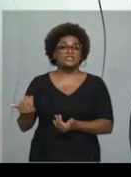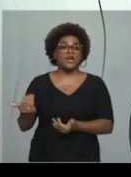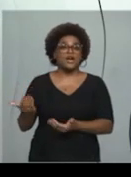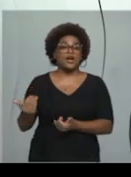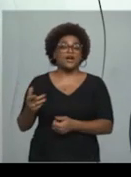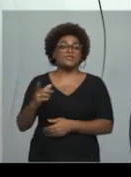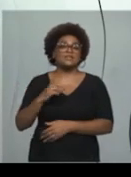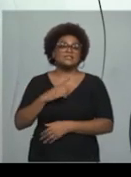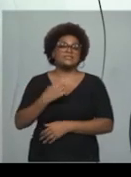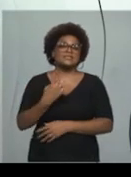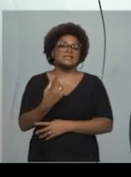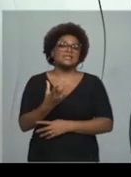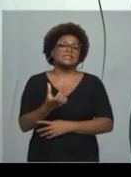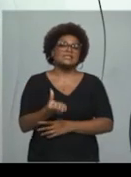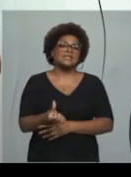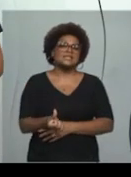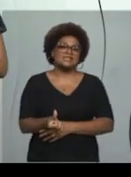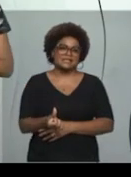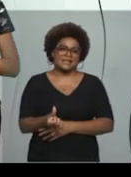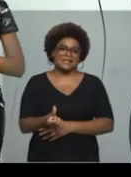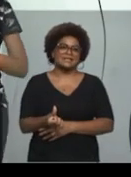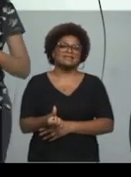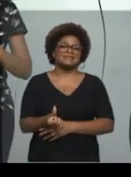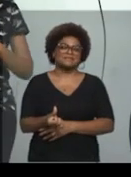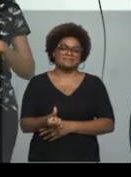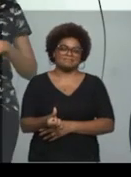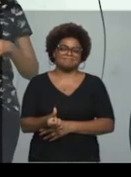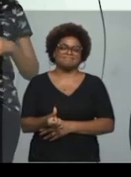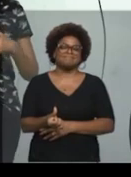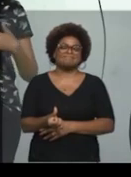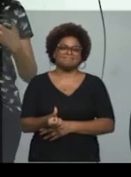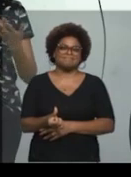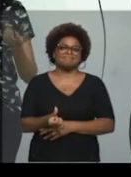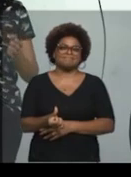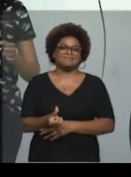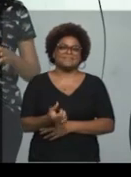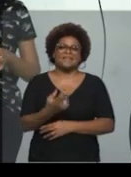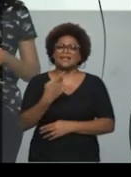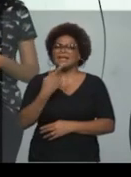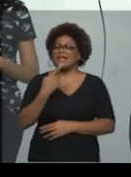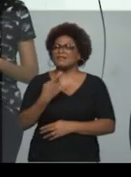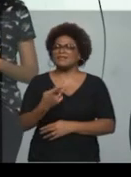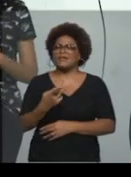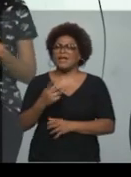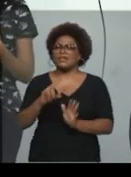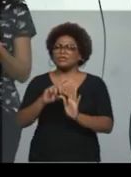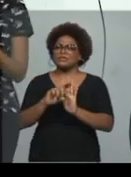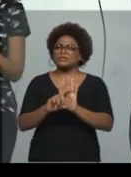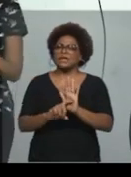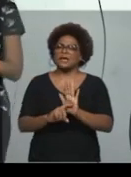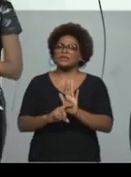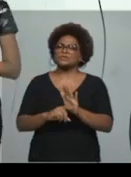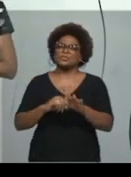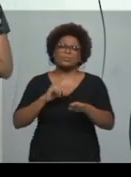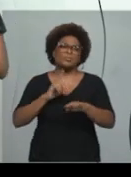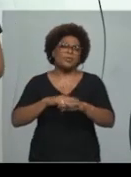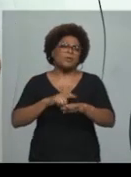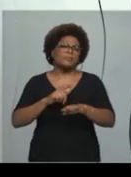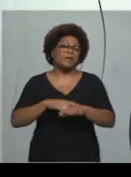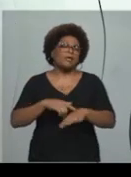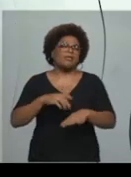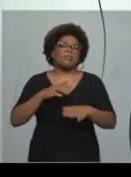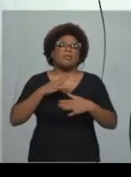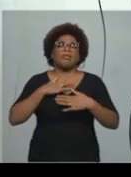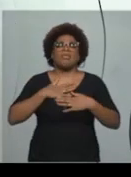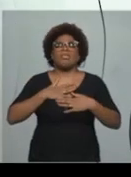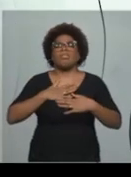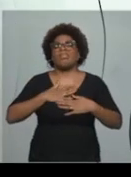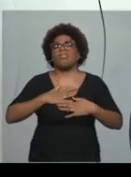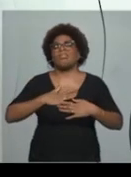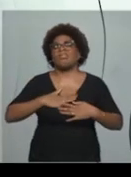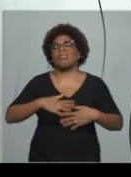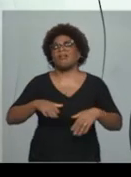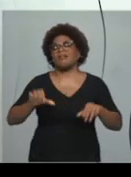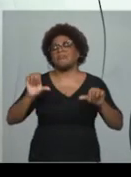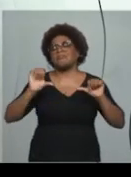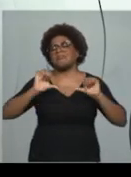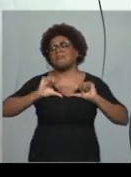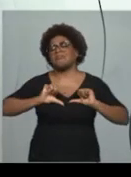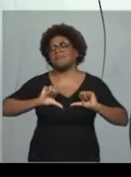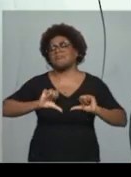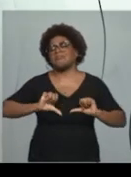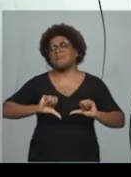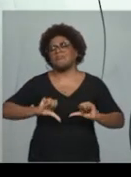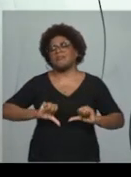fala nesse momento de desalento, de desânimo, porque o que que acontecia? Como ele ficava